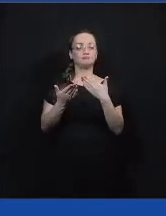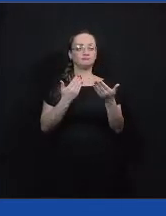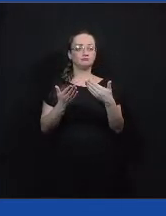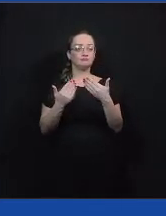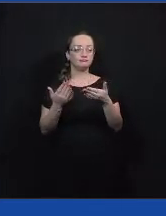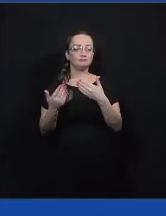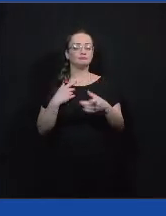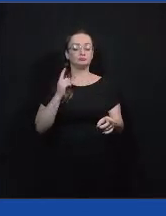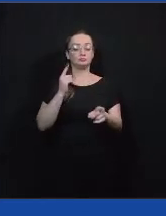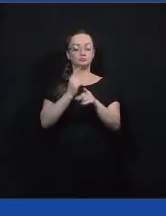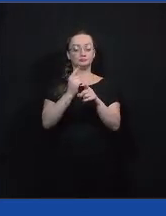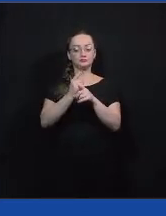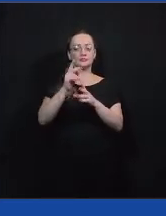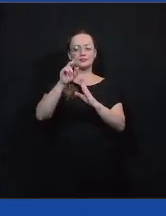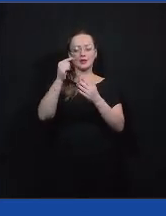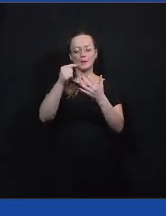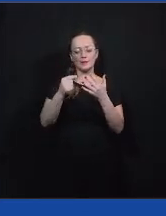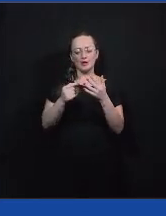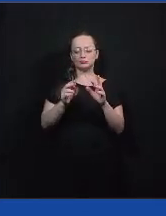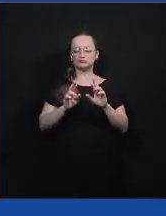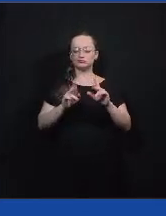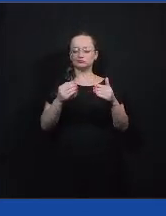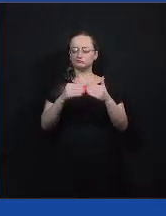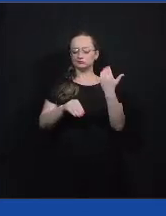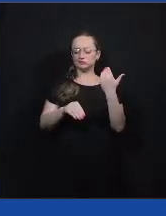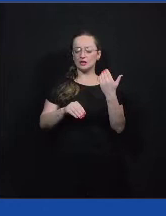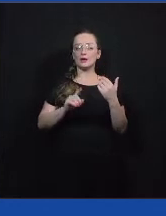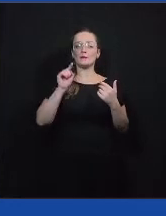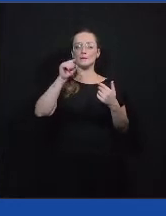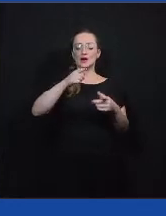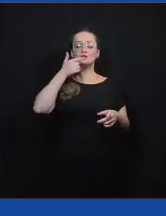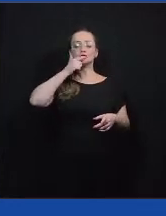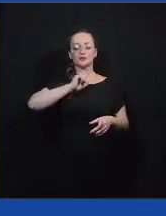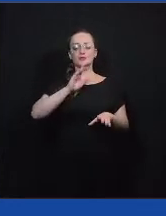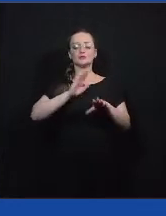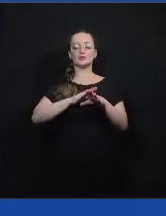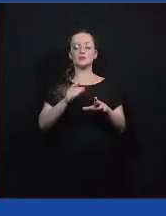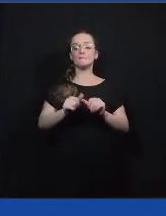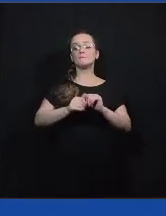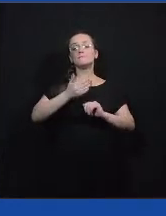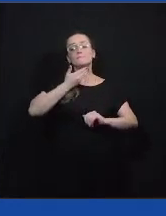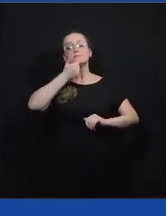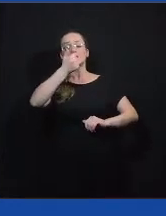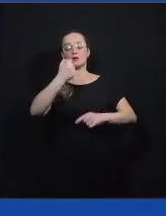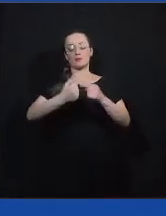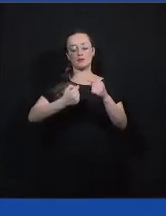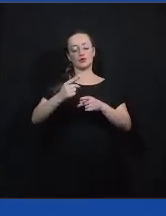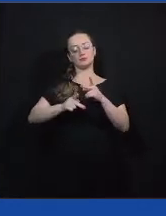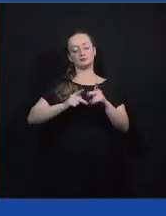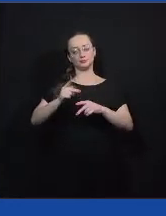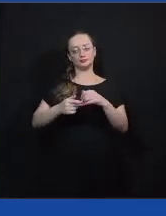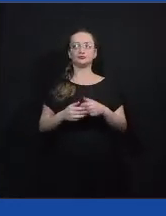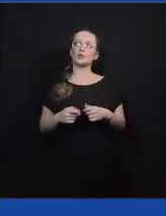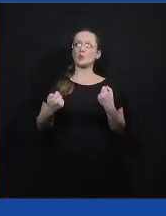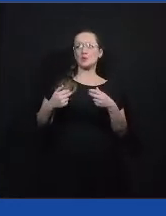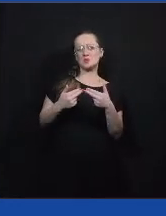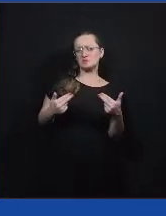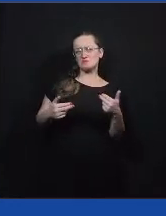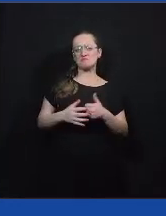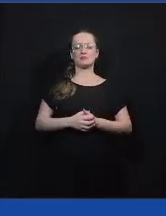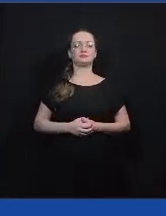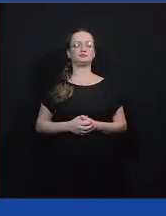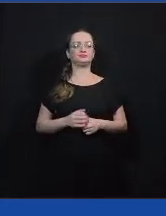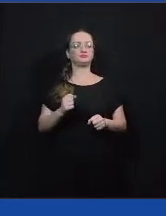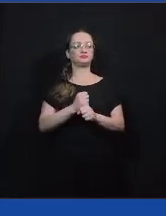encontrem pontos de convergência, né? Pra que a gente consiga fazer o aprimoramento de uma política pública, de uma demanda, enfim, a